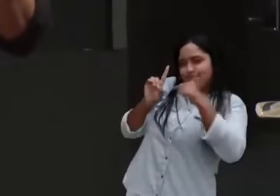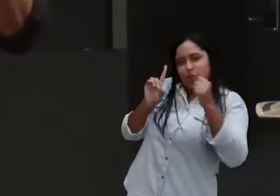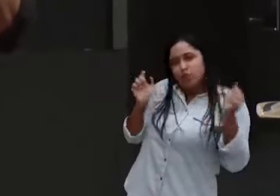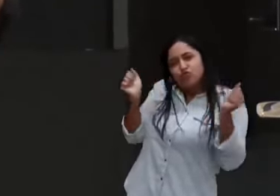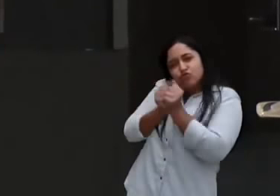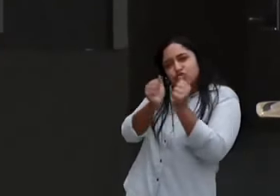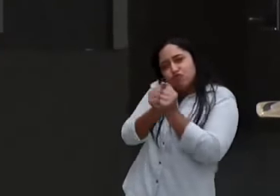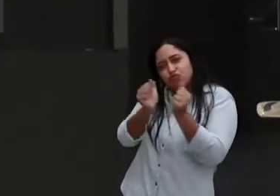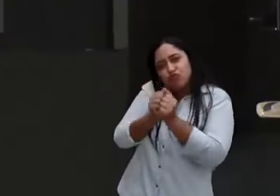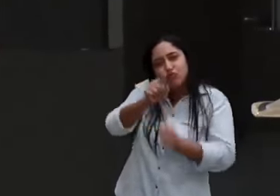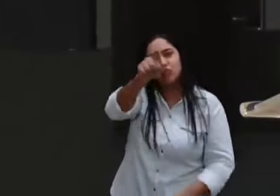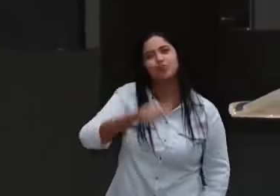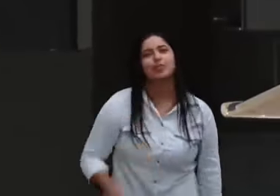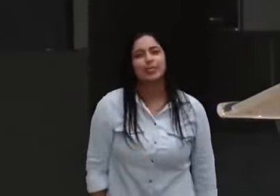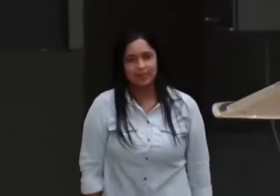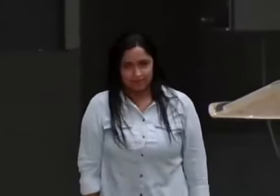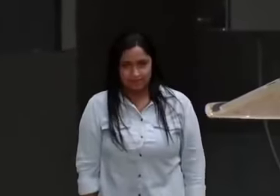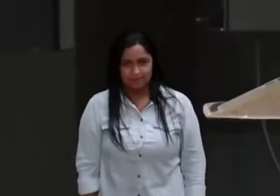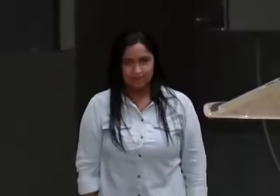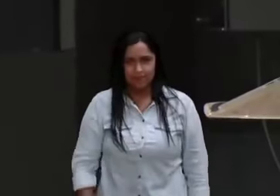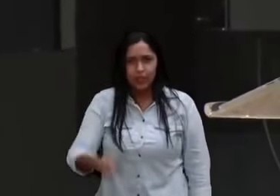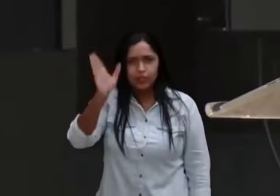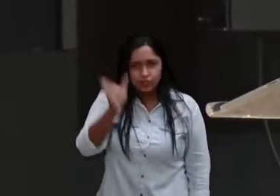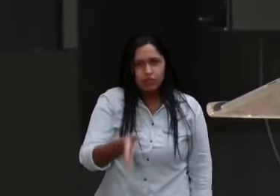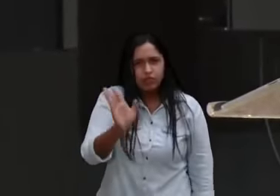quem é que já foi moído, pela vida em algum momento?